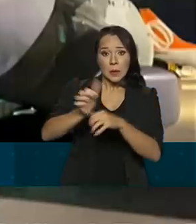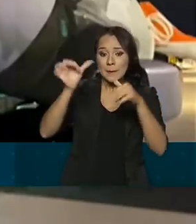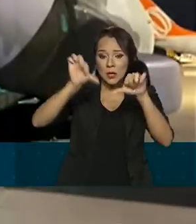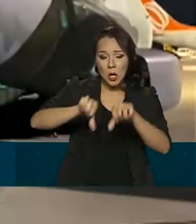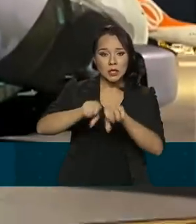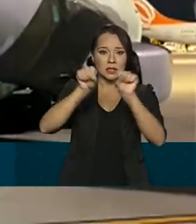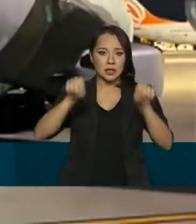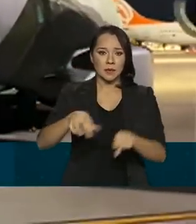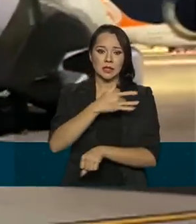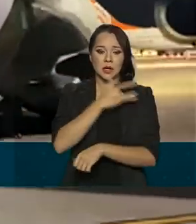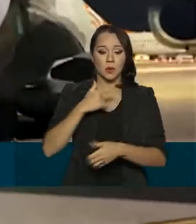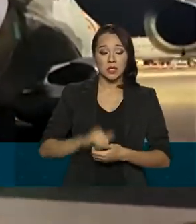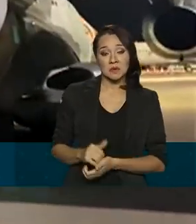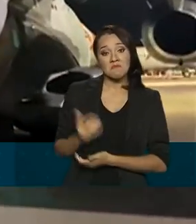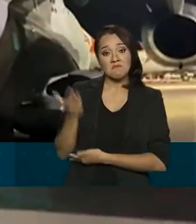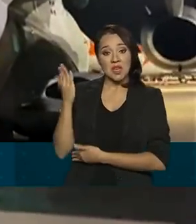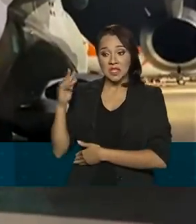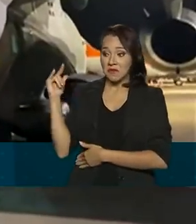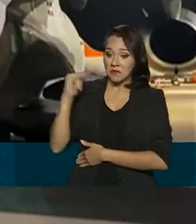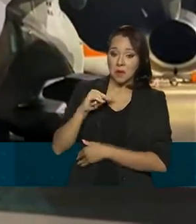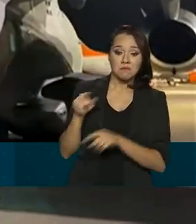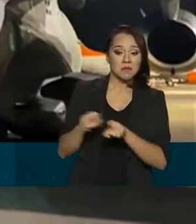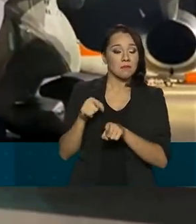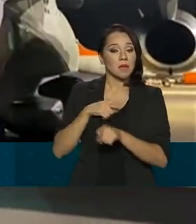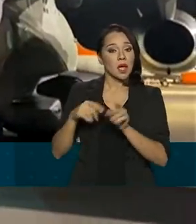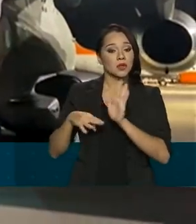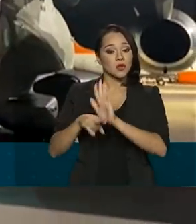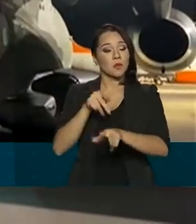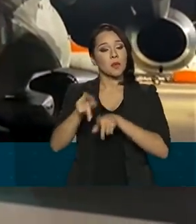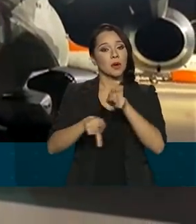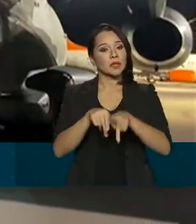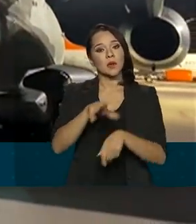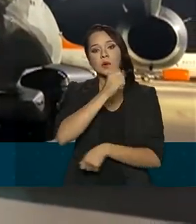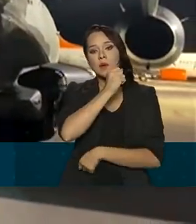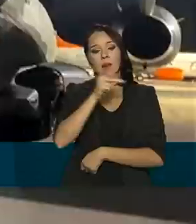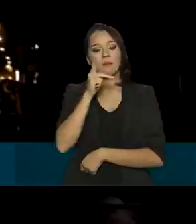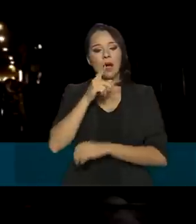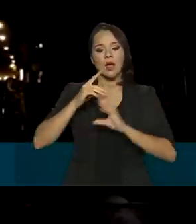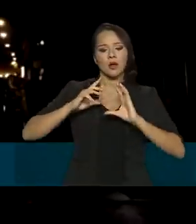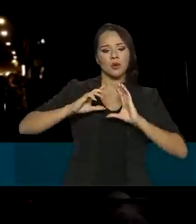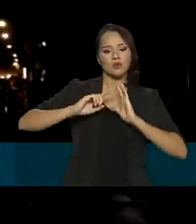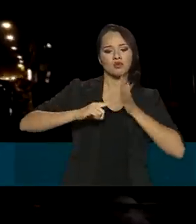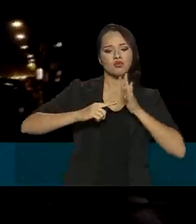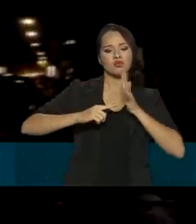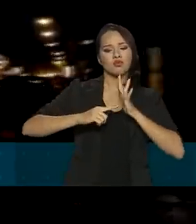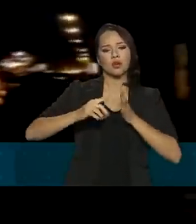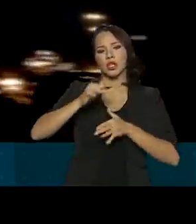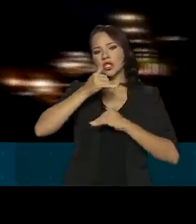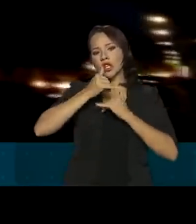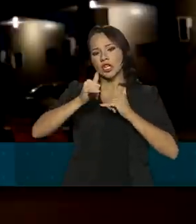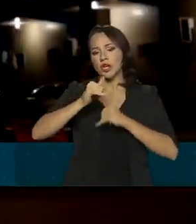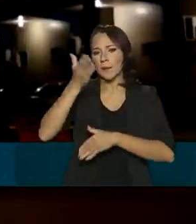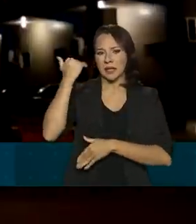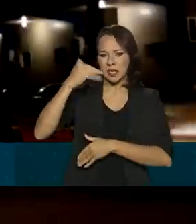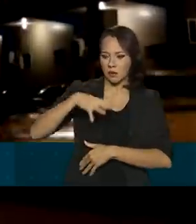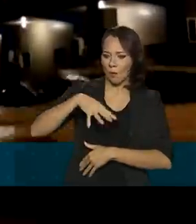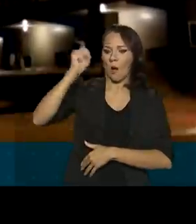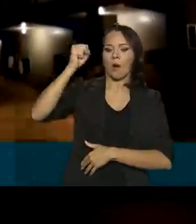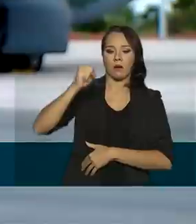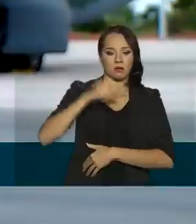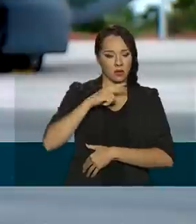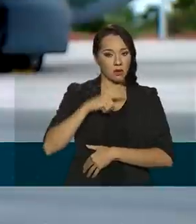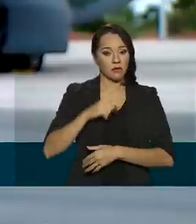saúde. O KC-390 também socorreu a população do Amapá com geradores durante o apagão de energia elétrica do ano